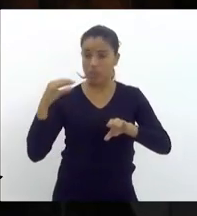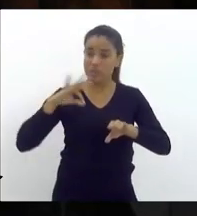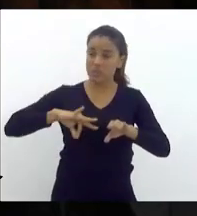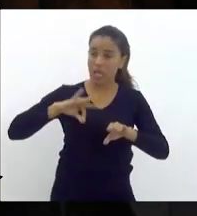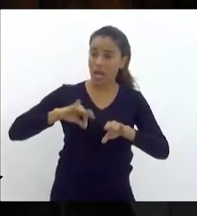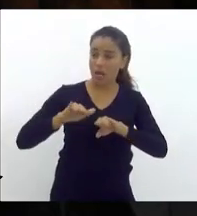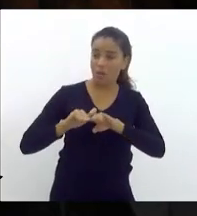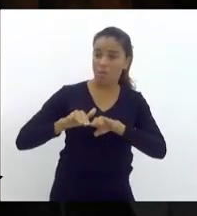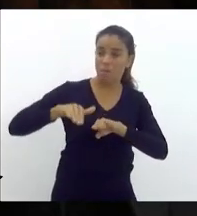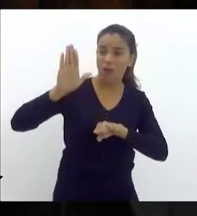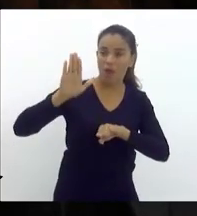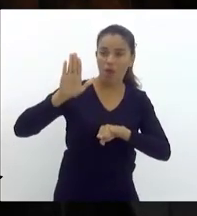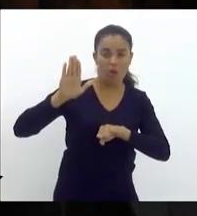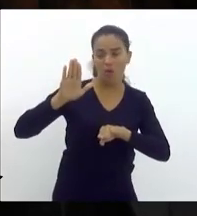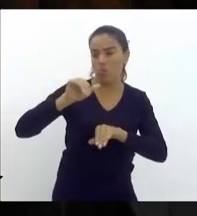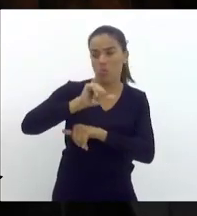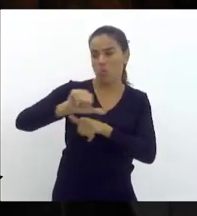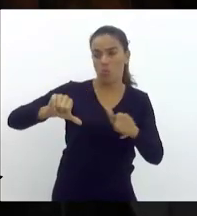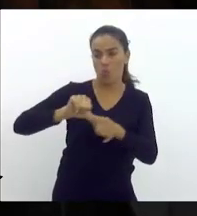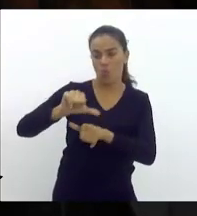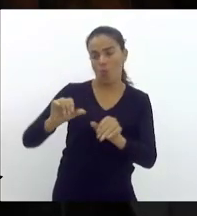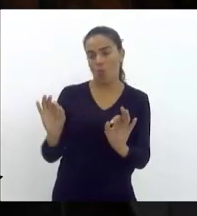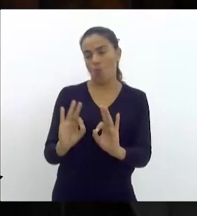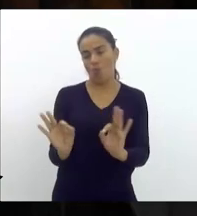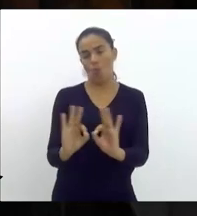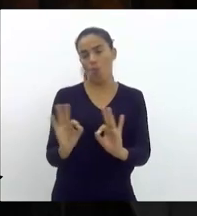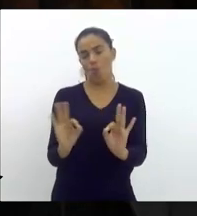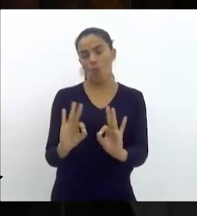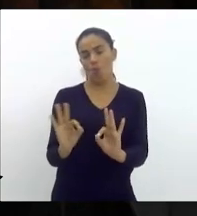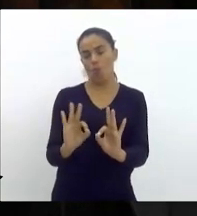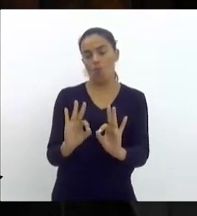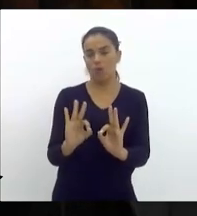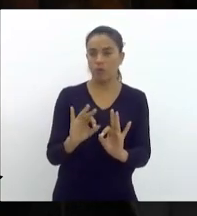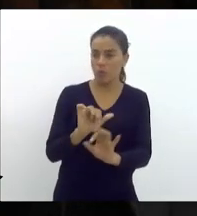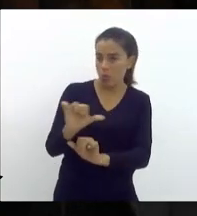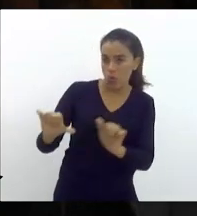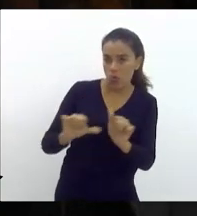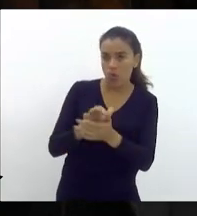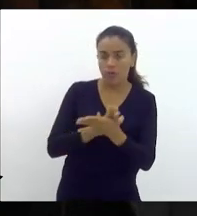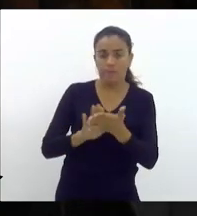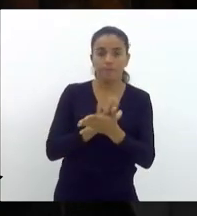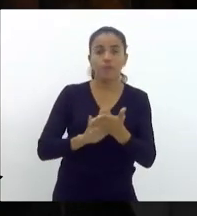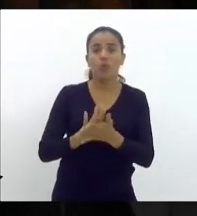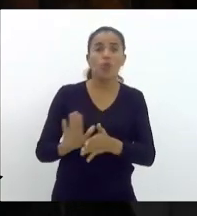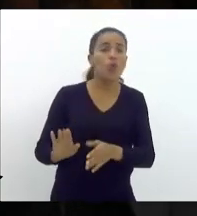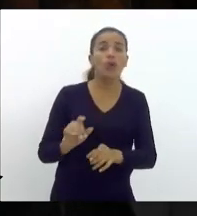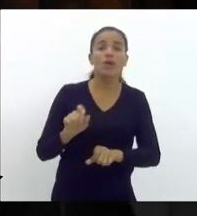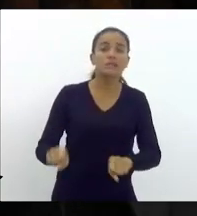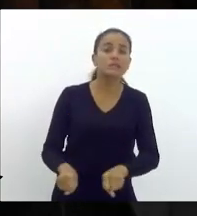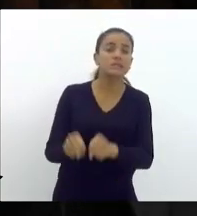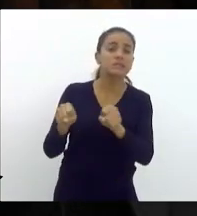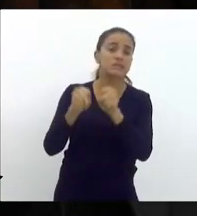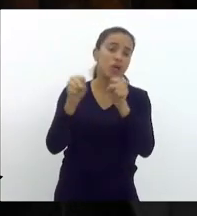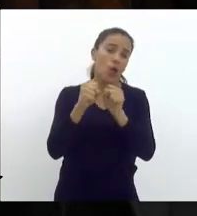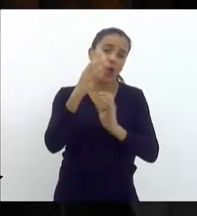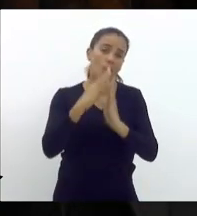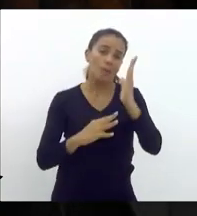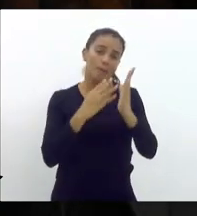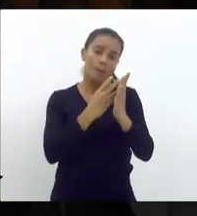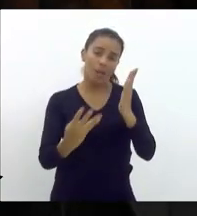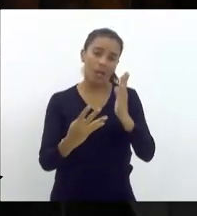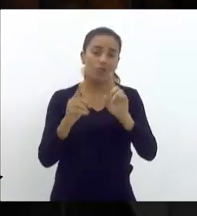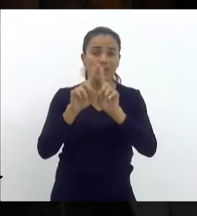maior não teria nenhum tipo de correção, o que destrói o plano de cargos e salários,